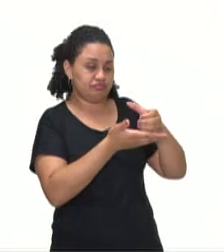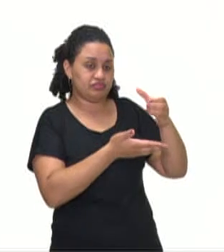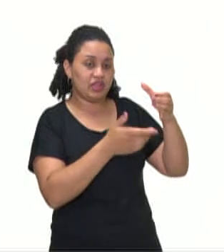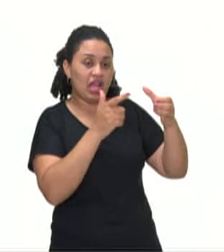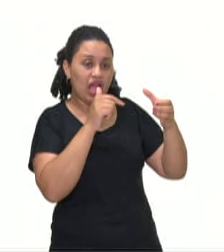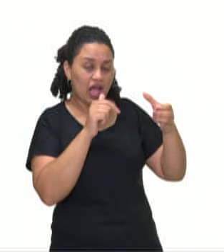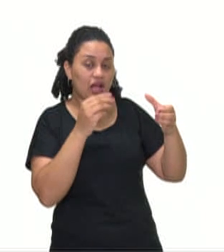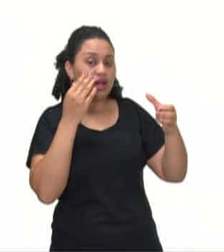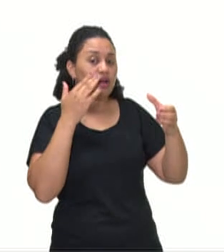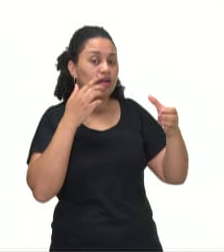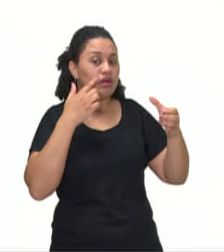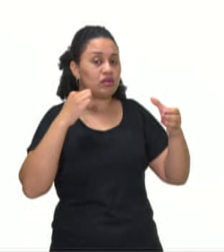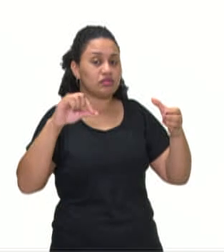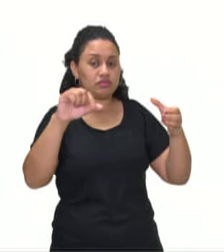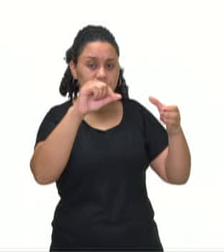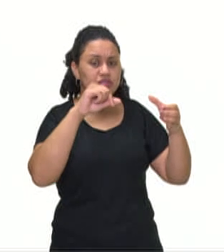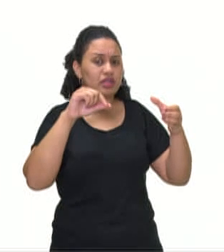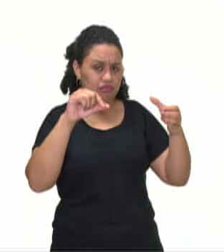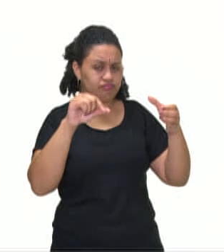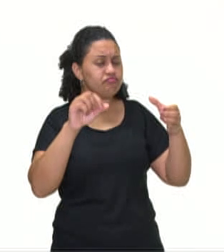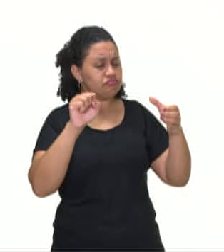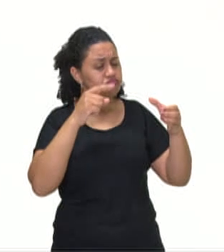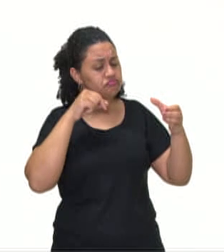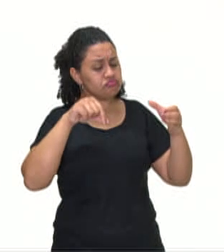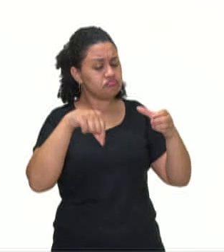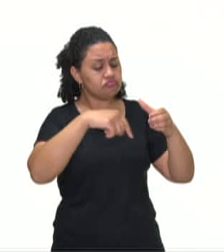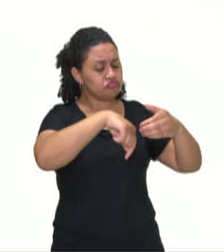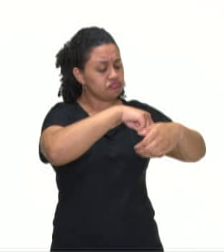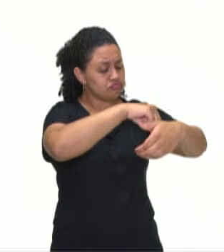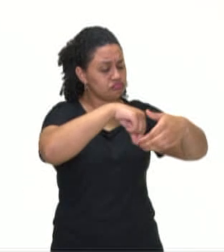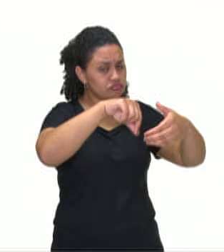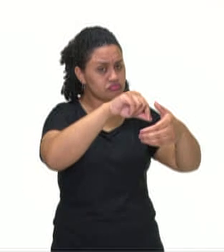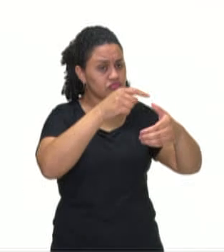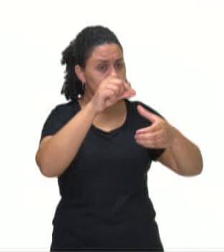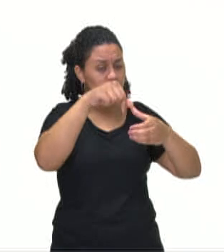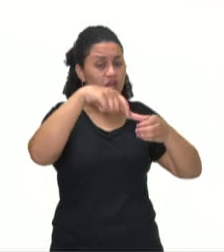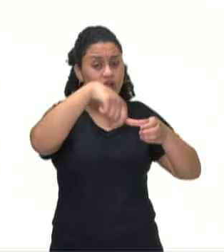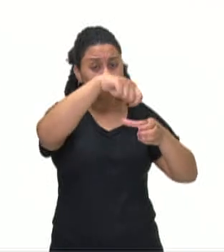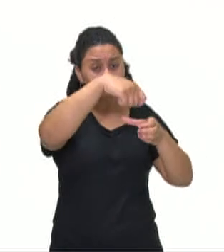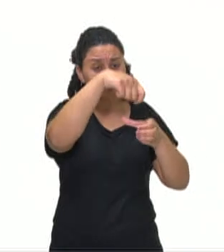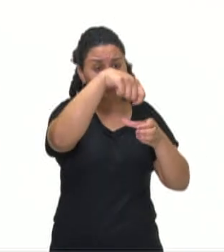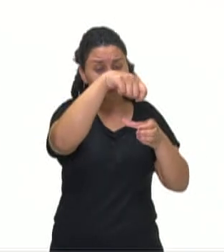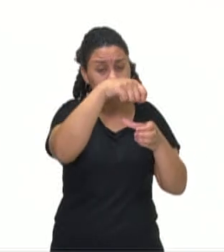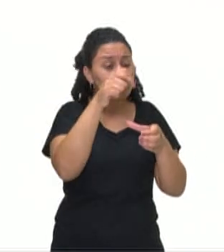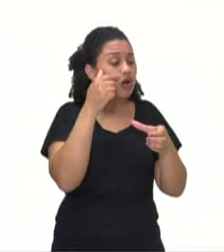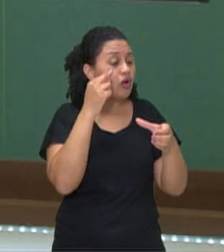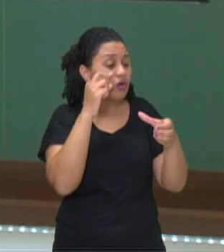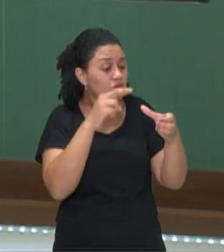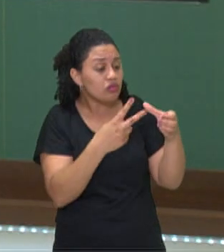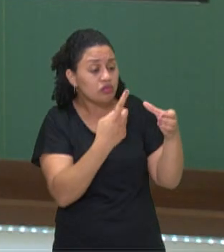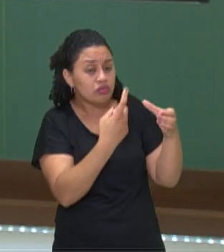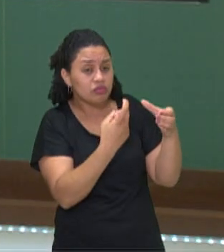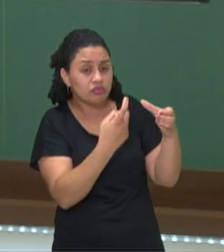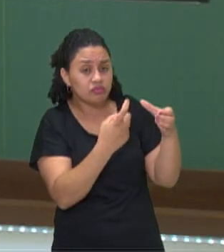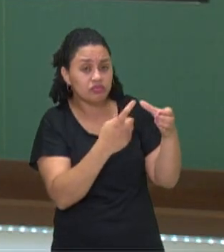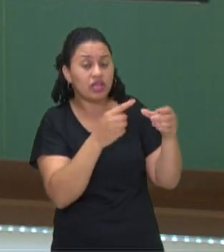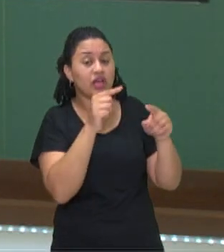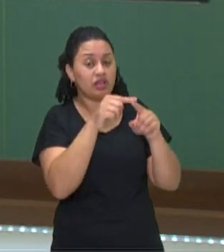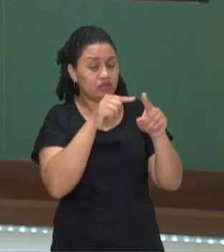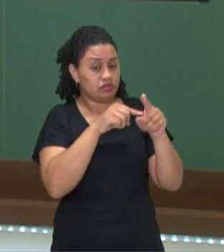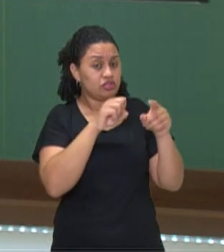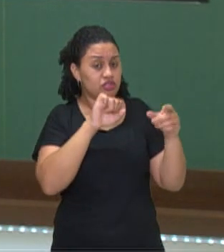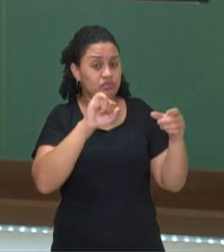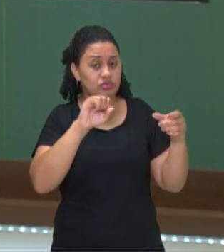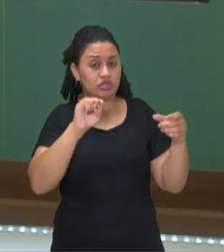Água mais sal. É o sal de cozinha. Colocou uma pitadinha de sal e misturou muito bem. Então, essa representação aqui é um sistema.